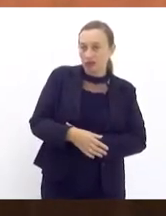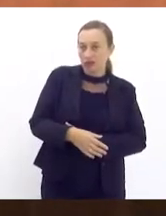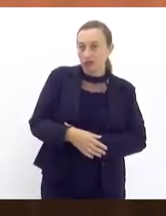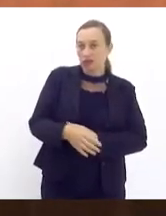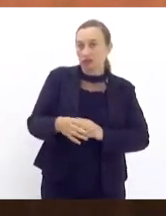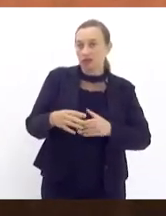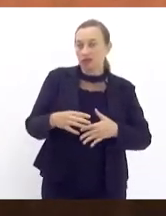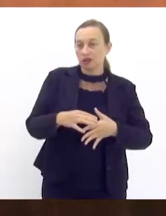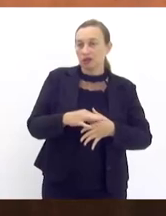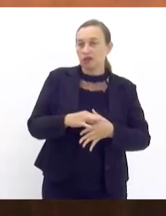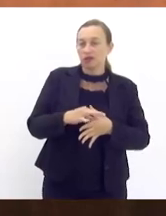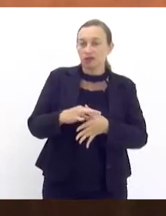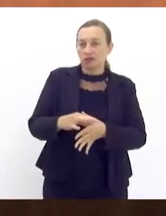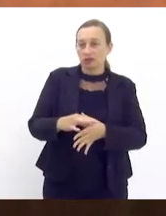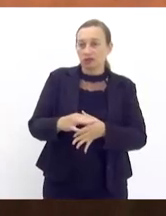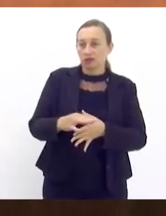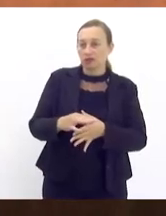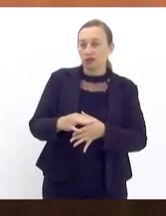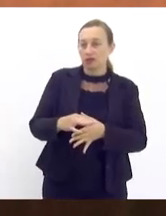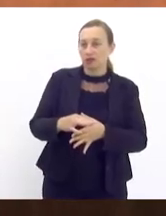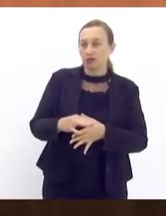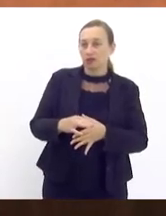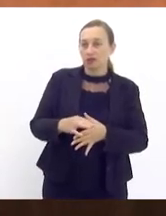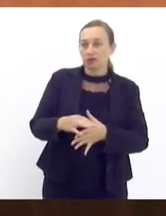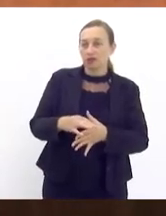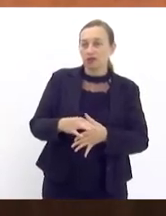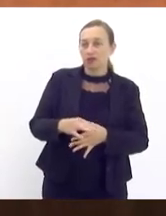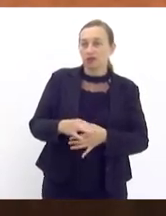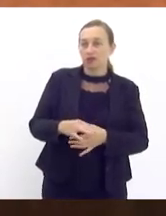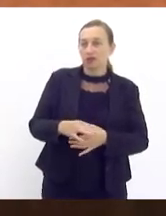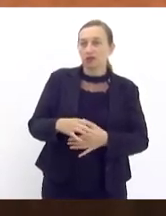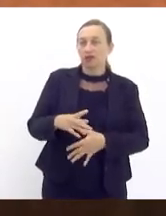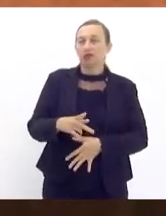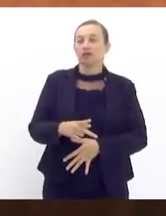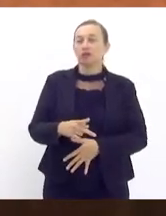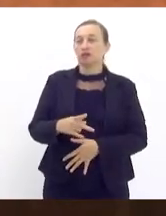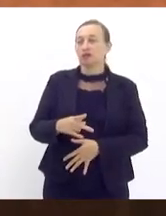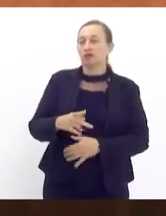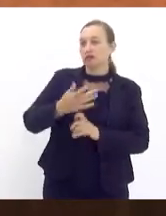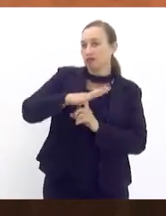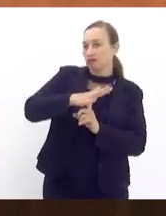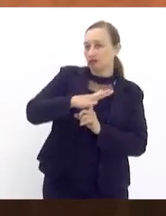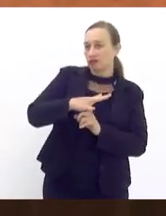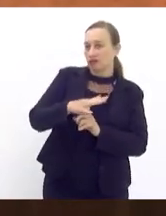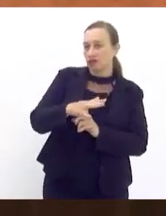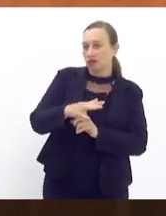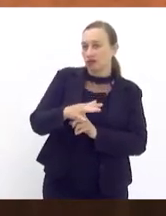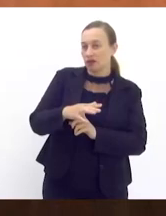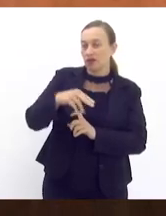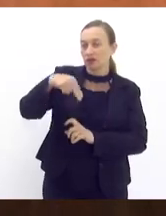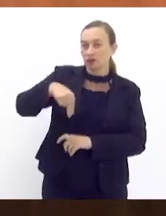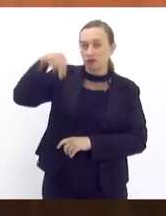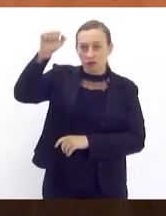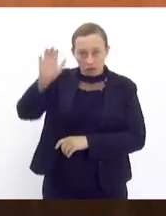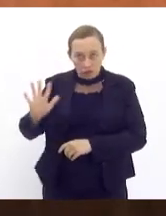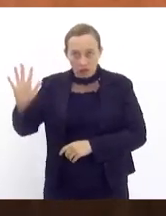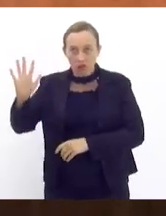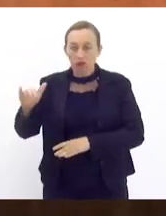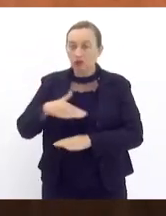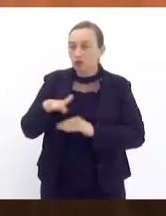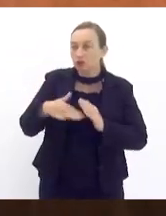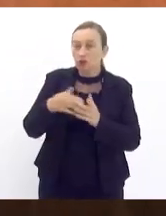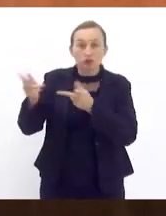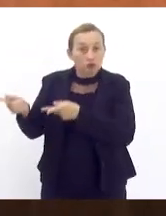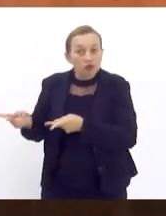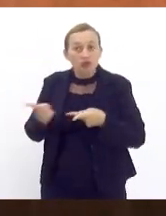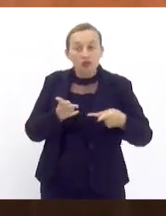do pessoal de São Cristóvão. A Feira Nordestina, todos eles tiveram nos visitando